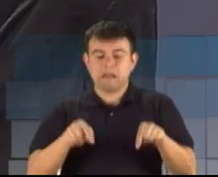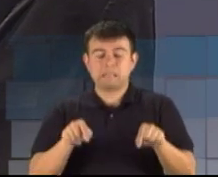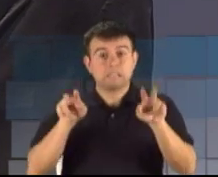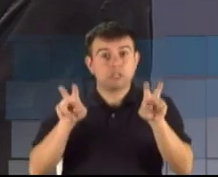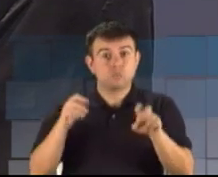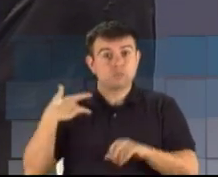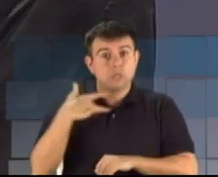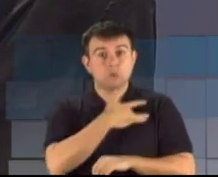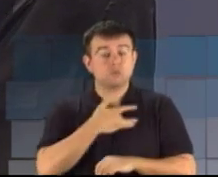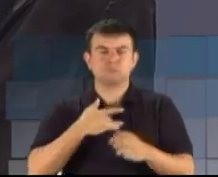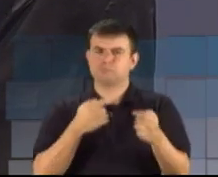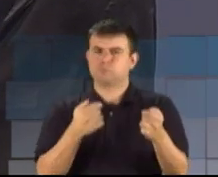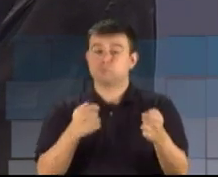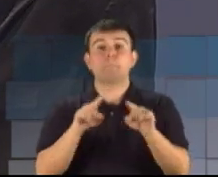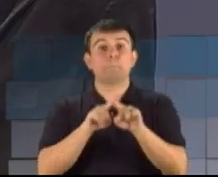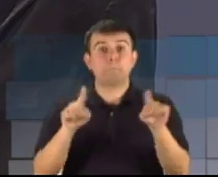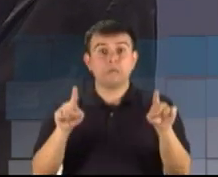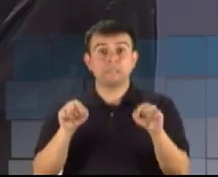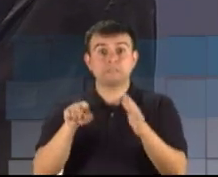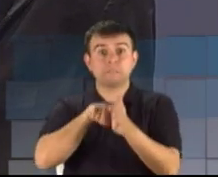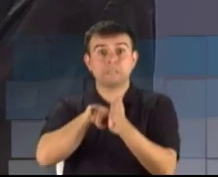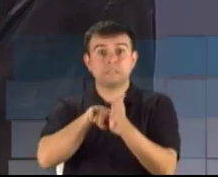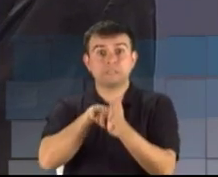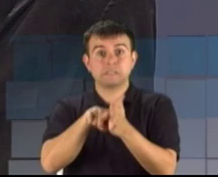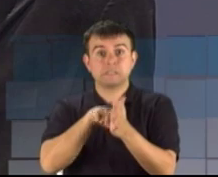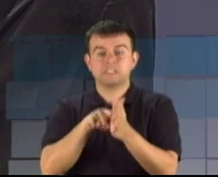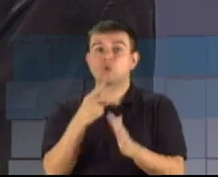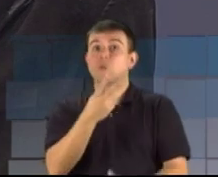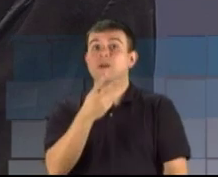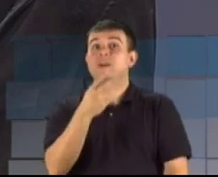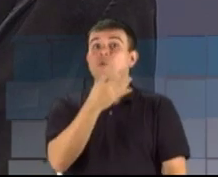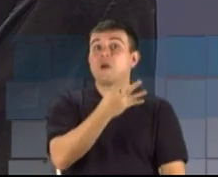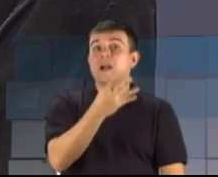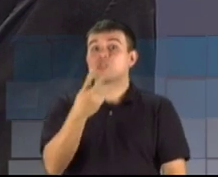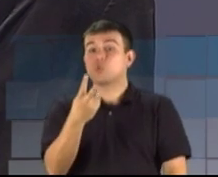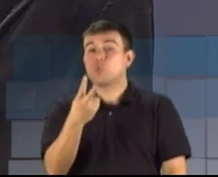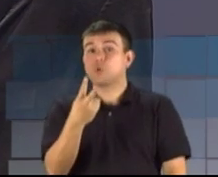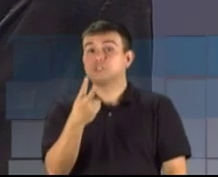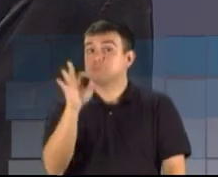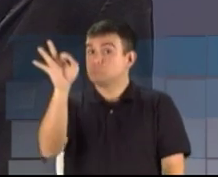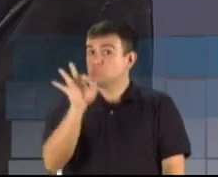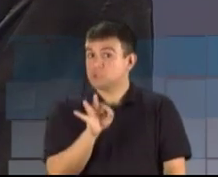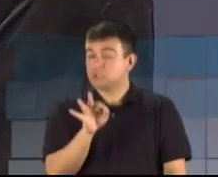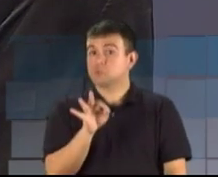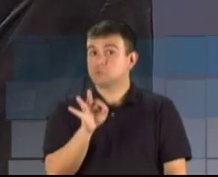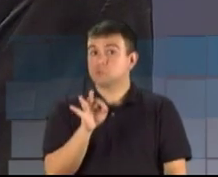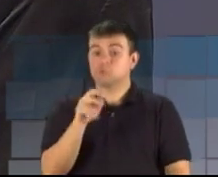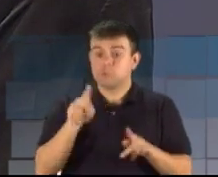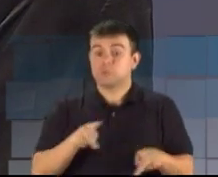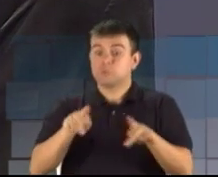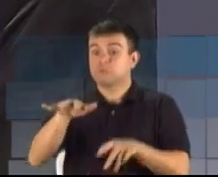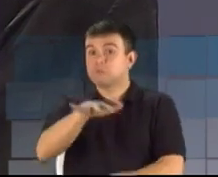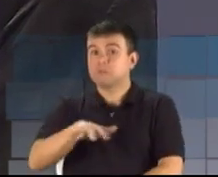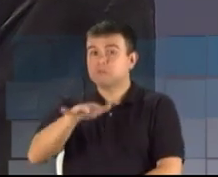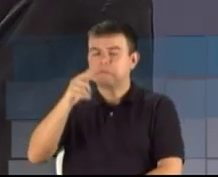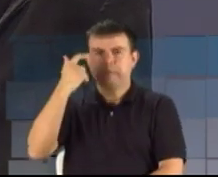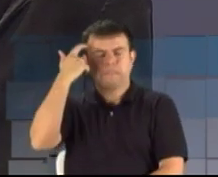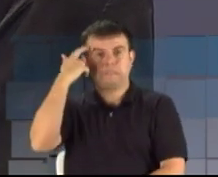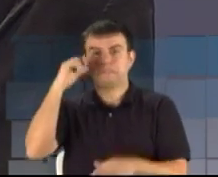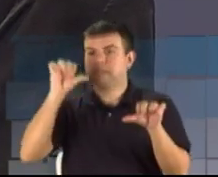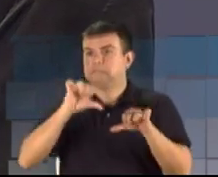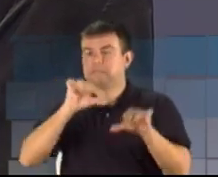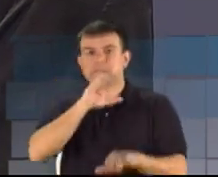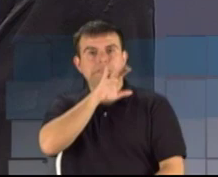pesquisas aparecem aí, em torno de 42% da população entende que a saúde é um caos no Brasil e no Rio Grande do Sul.